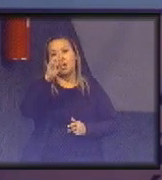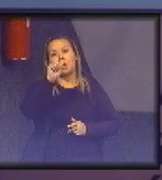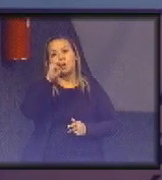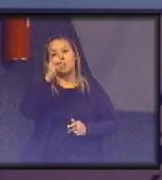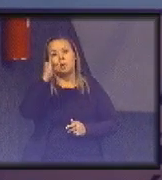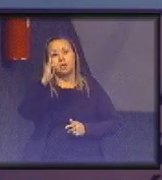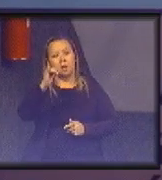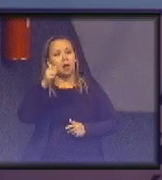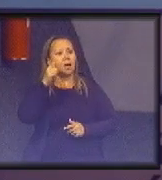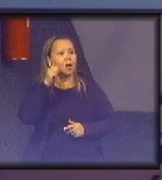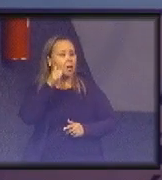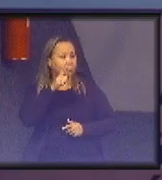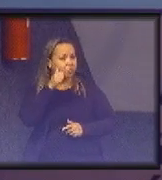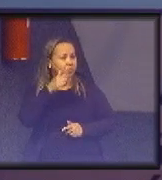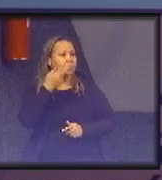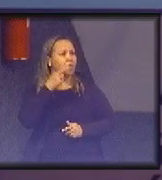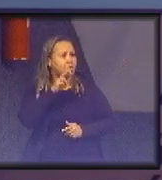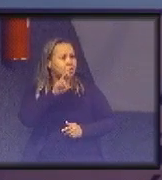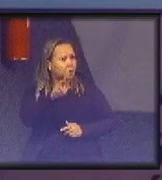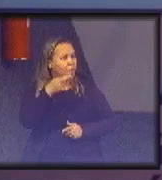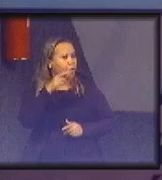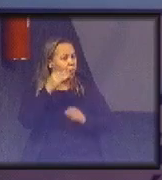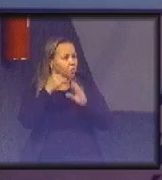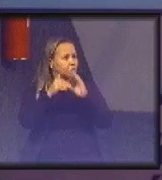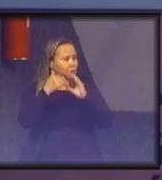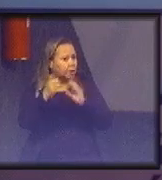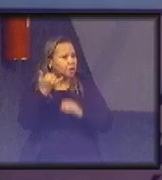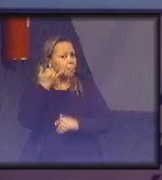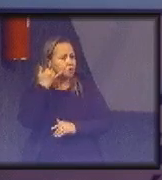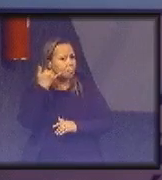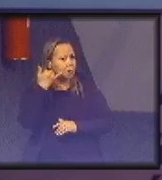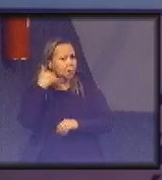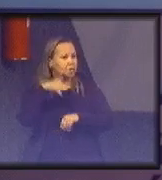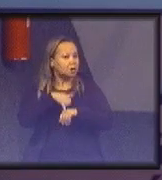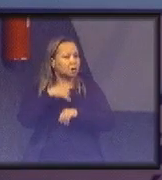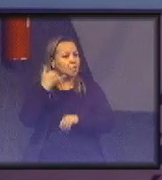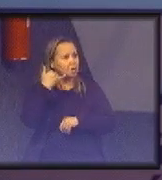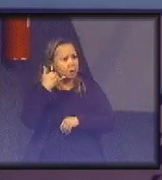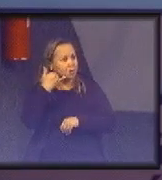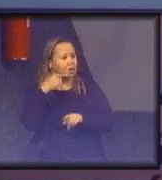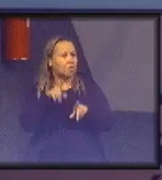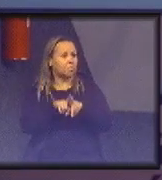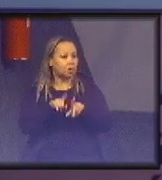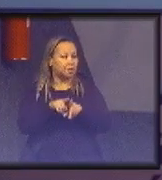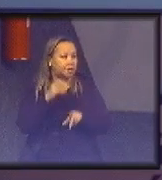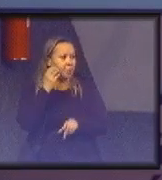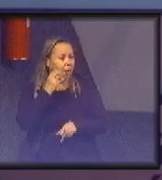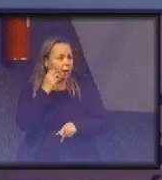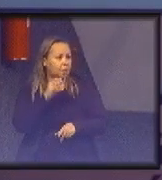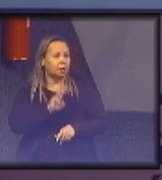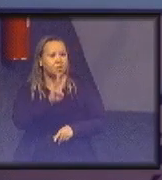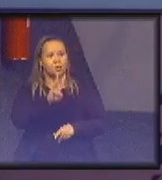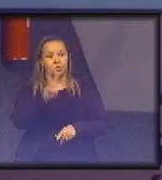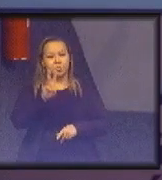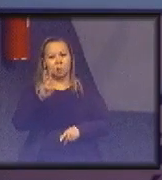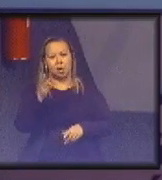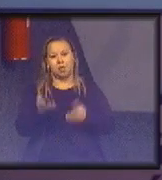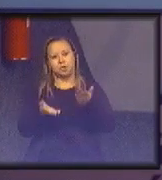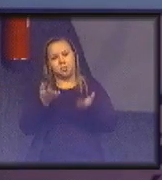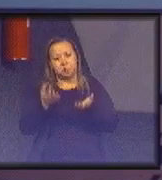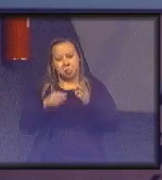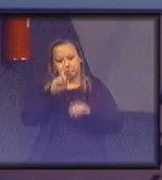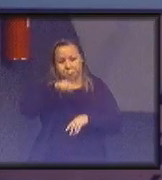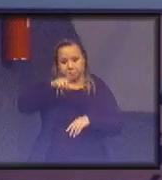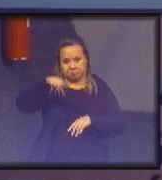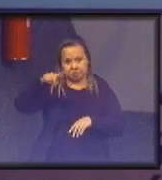com toda a velocidade possível, ligação também, também estamos disponíveis, no nosso site tem o balanço, tem o